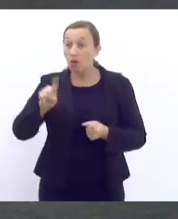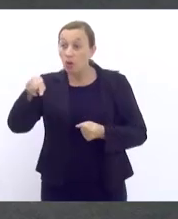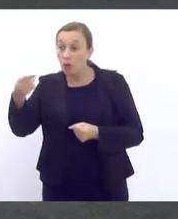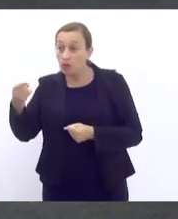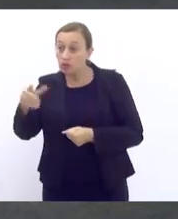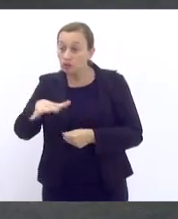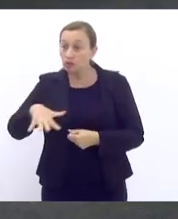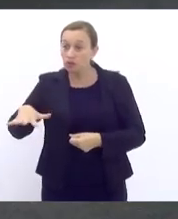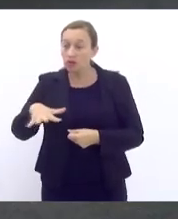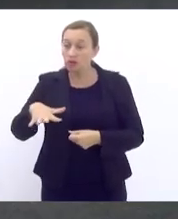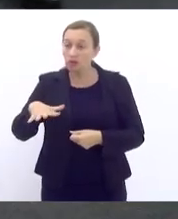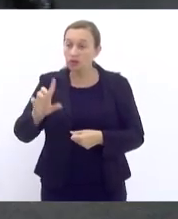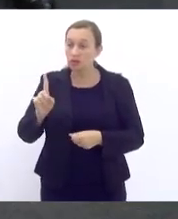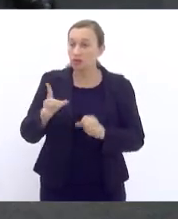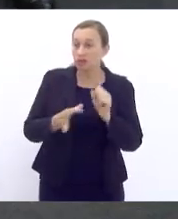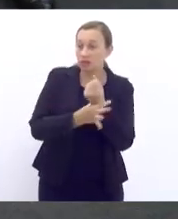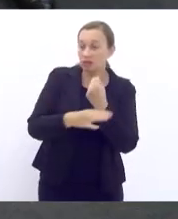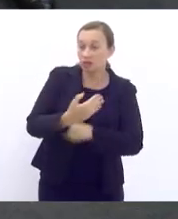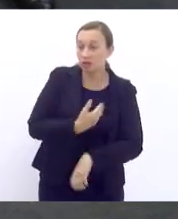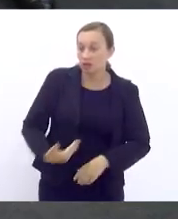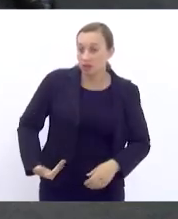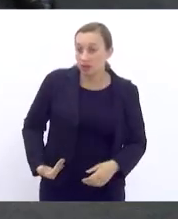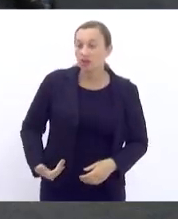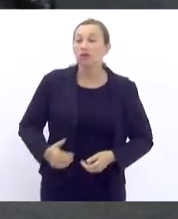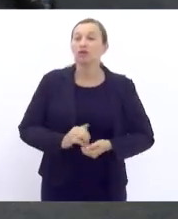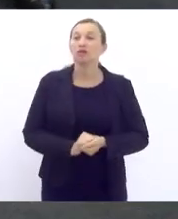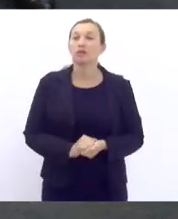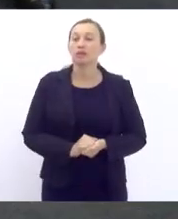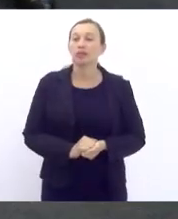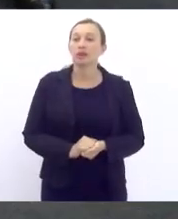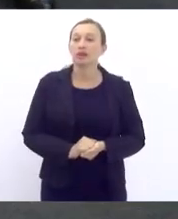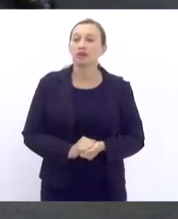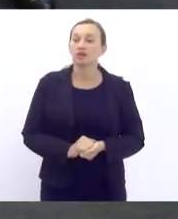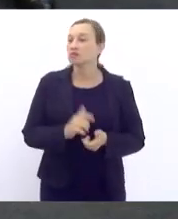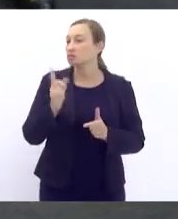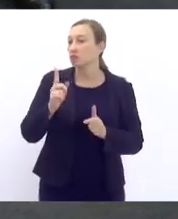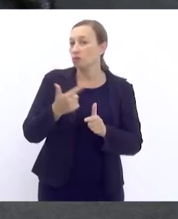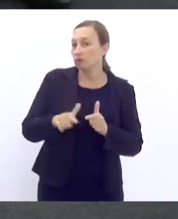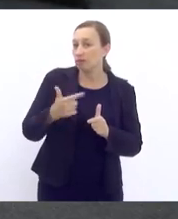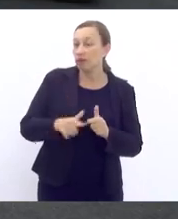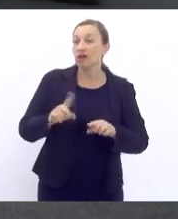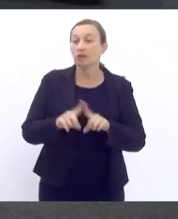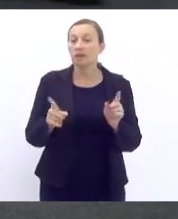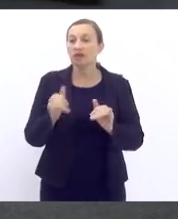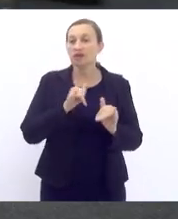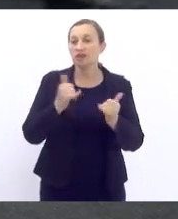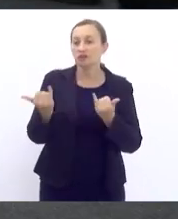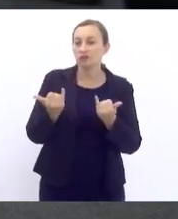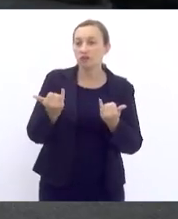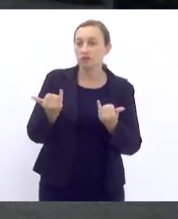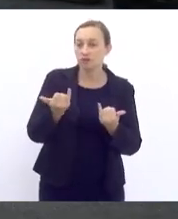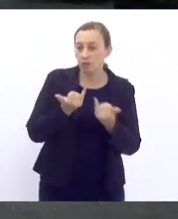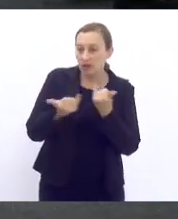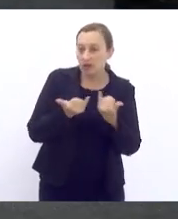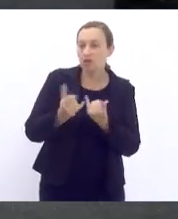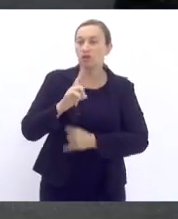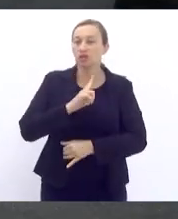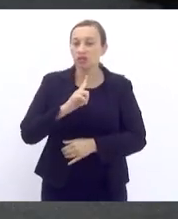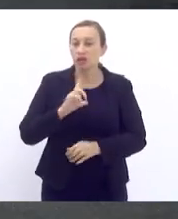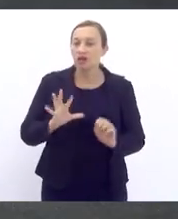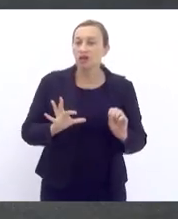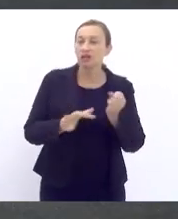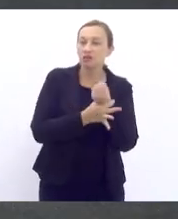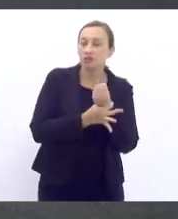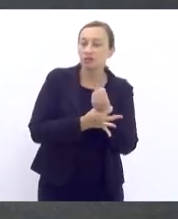pública, você ter uma frota disforme não seja tão problemático, mas a informação que a gente teve é para a segurança pública seria